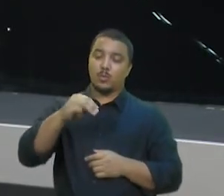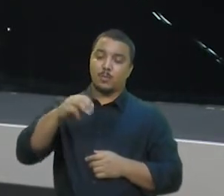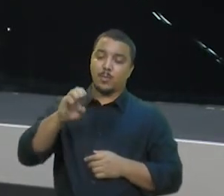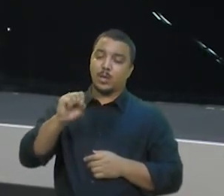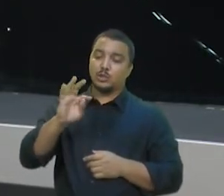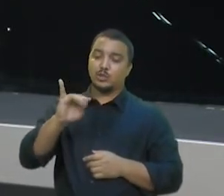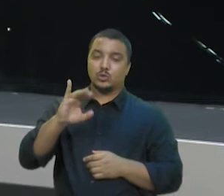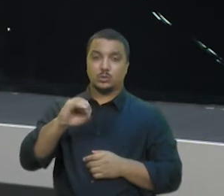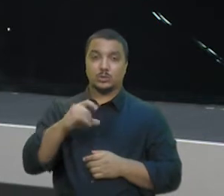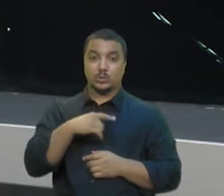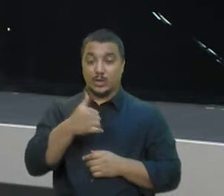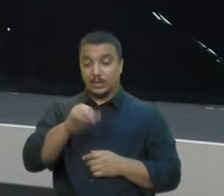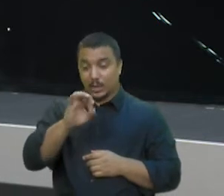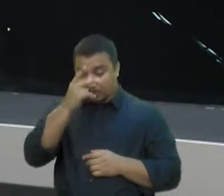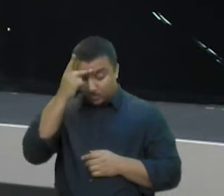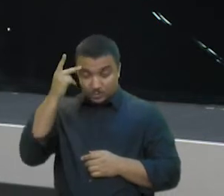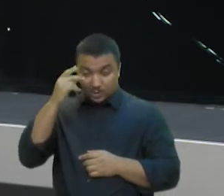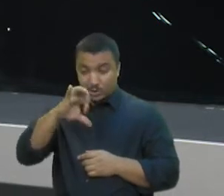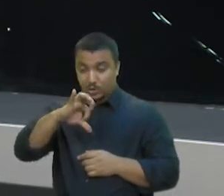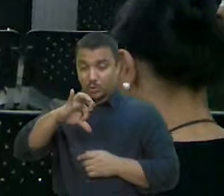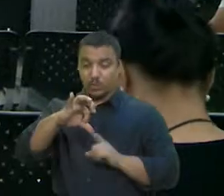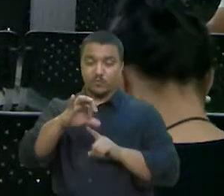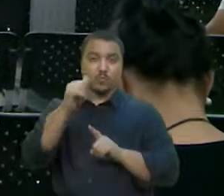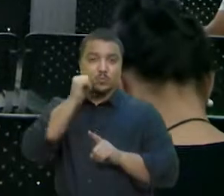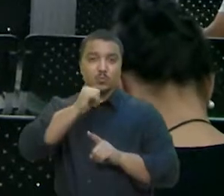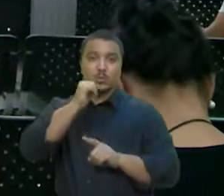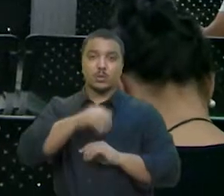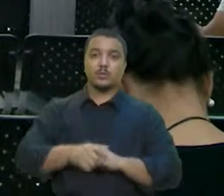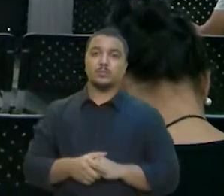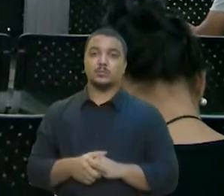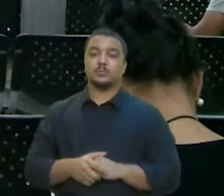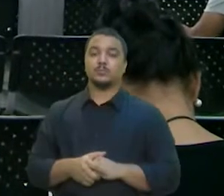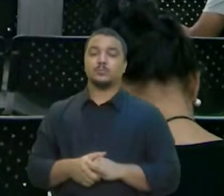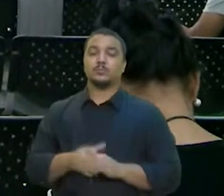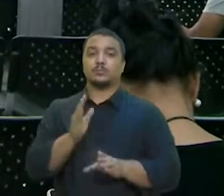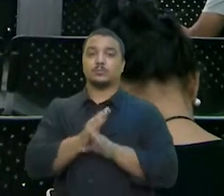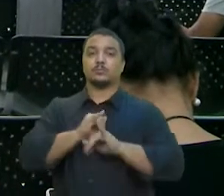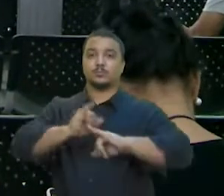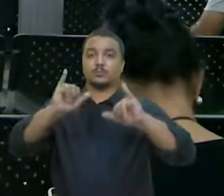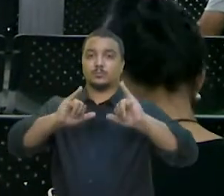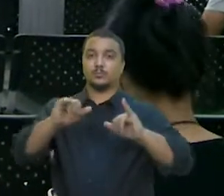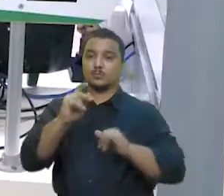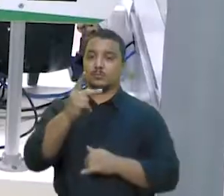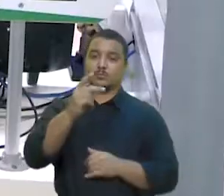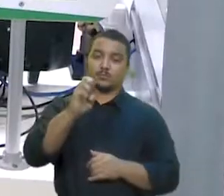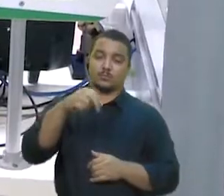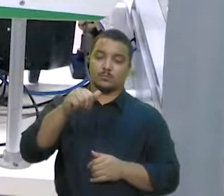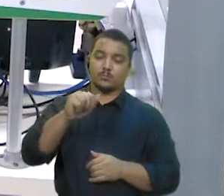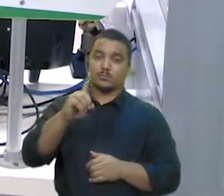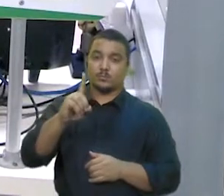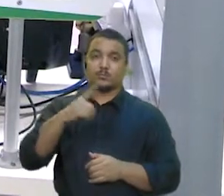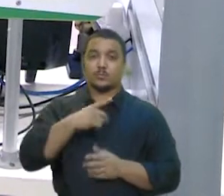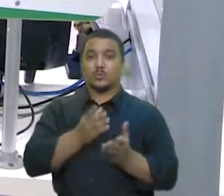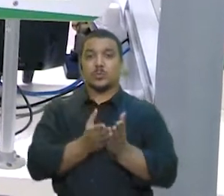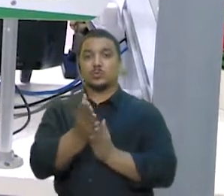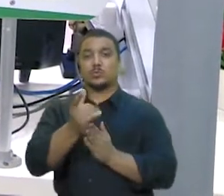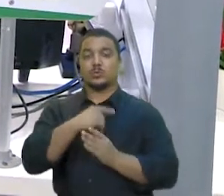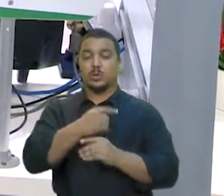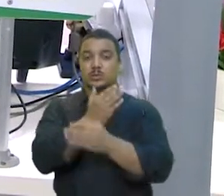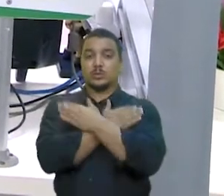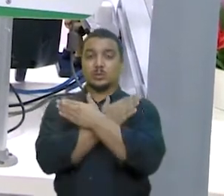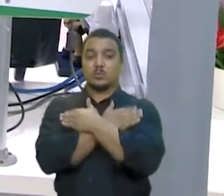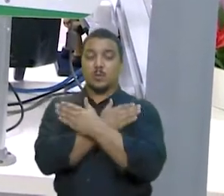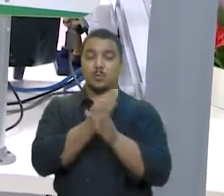funcionários, 9 são mulheres. Conforme os dados da pesquisa da PNAD contínua, a taxa de desemprego do primeiro